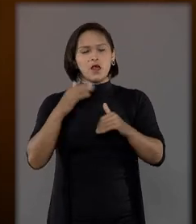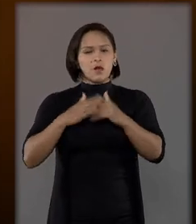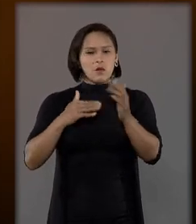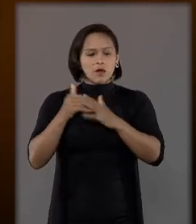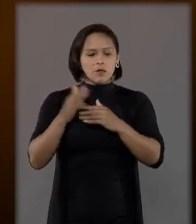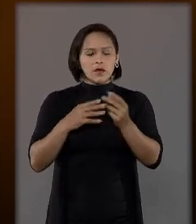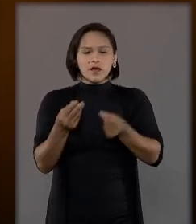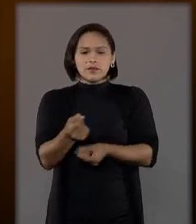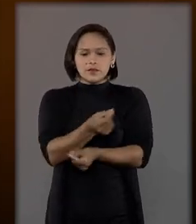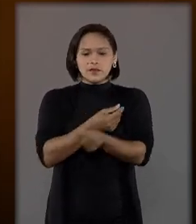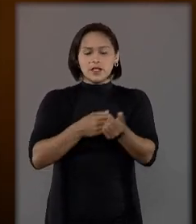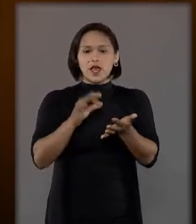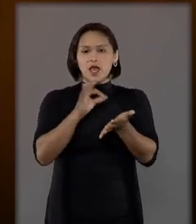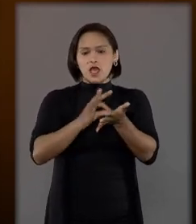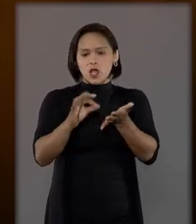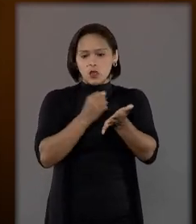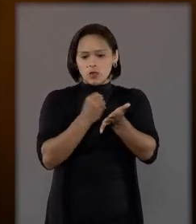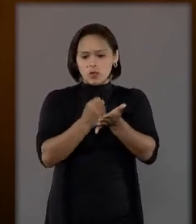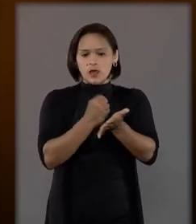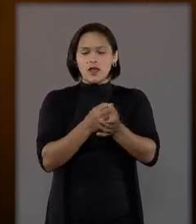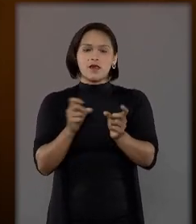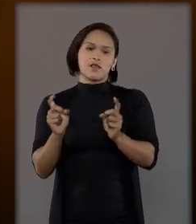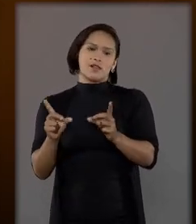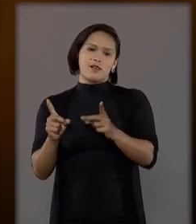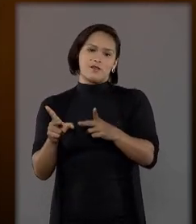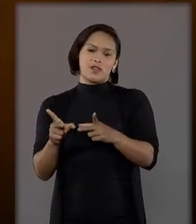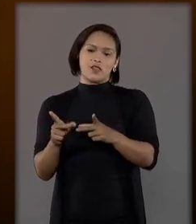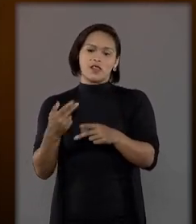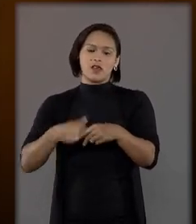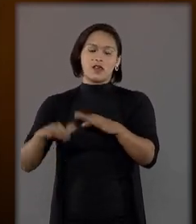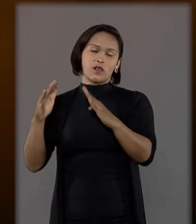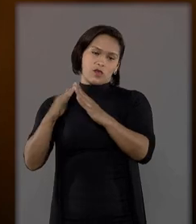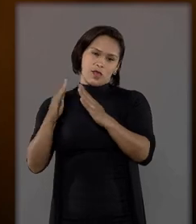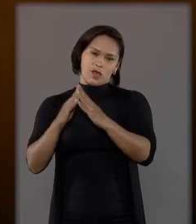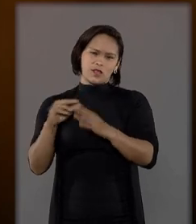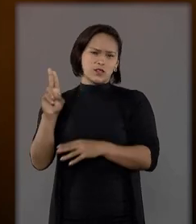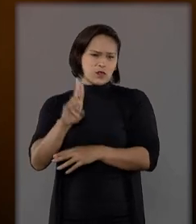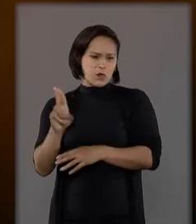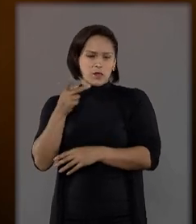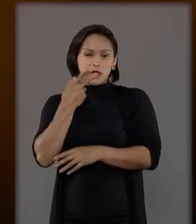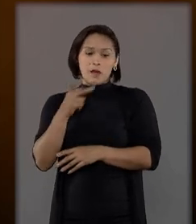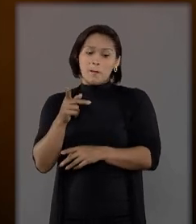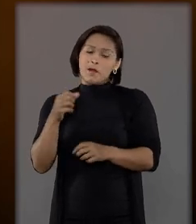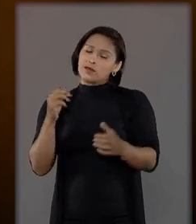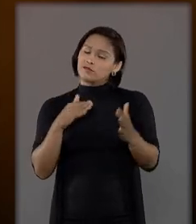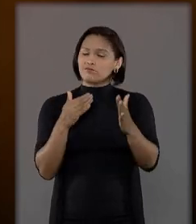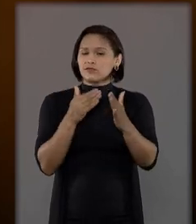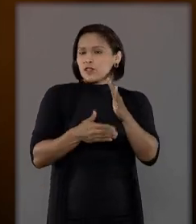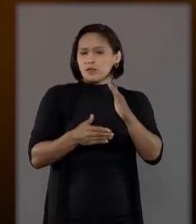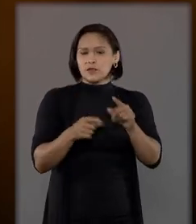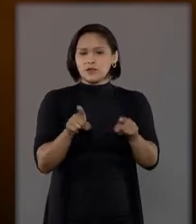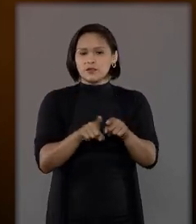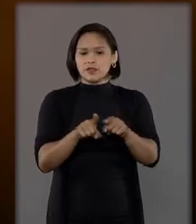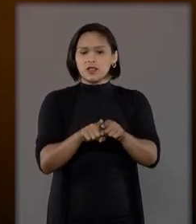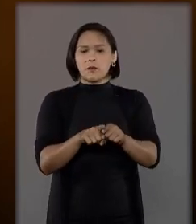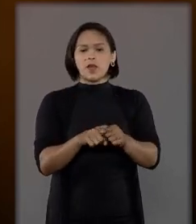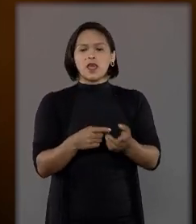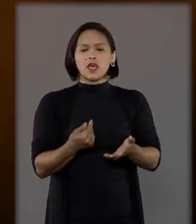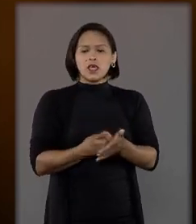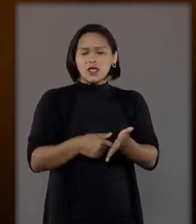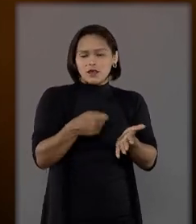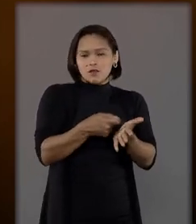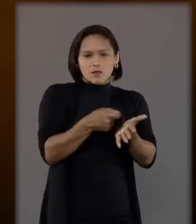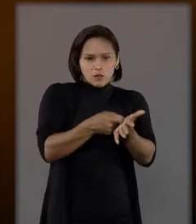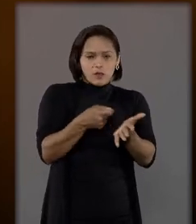mercado é quem contrata quem está vendendo o bem, o imóvel, normalmente. Mas não impede também que o comprador, isso a cada